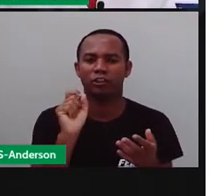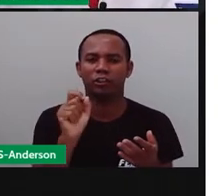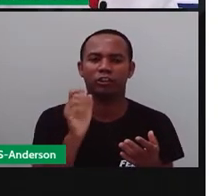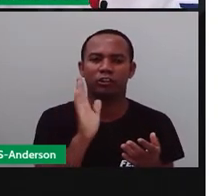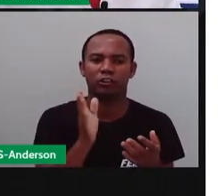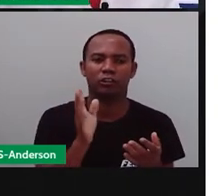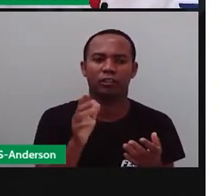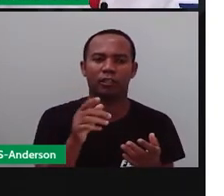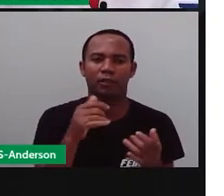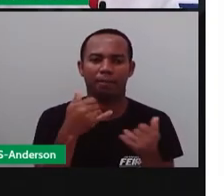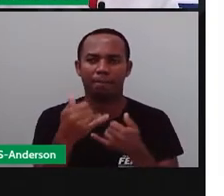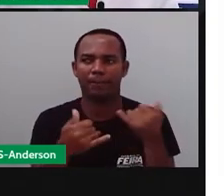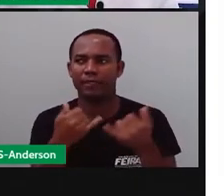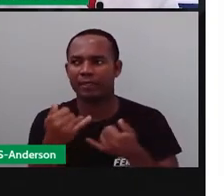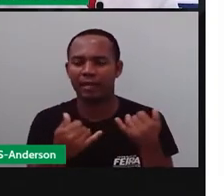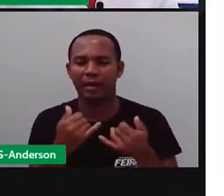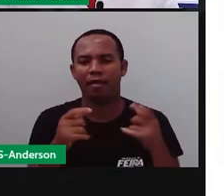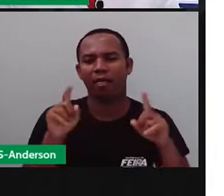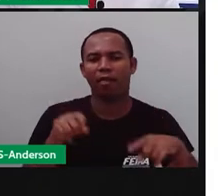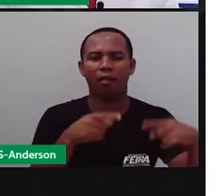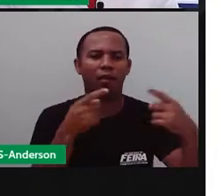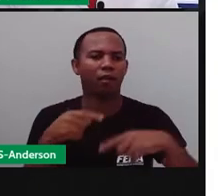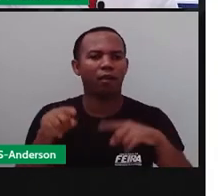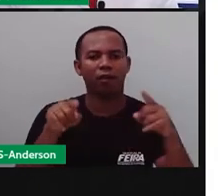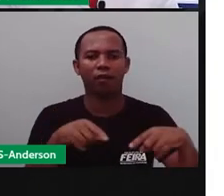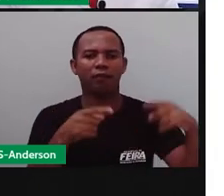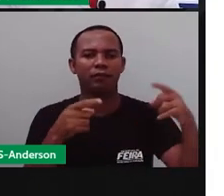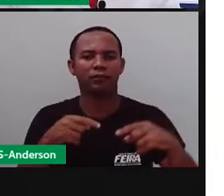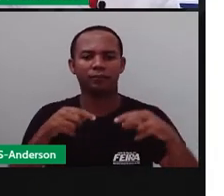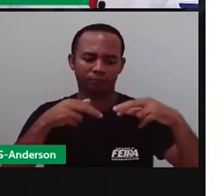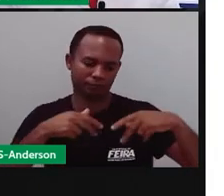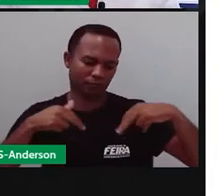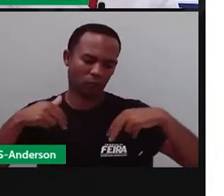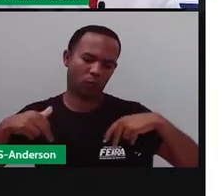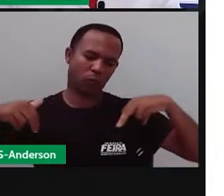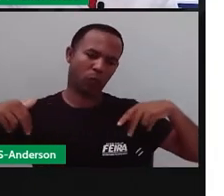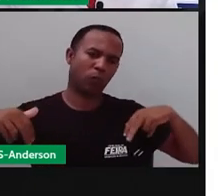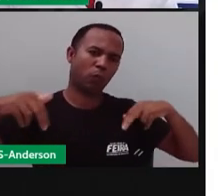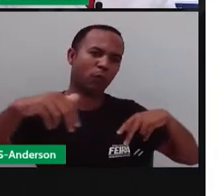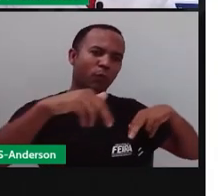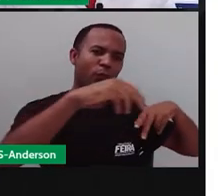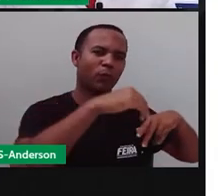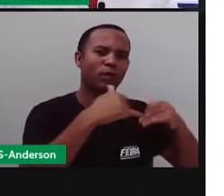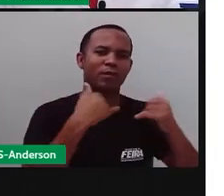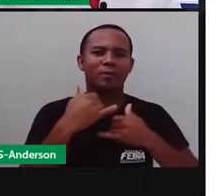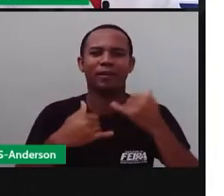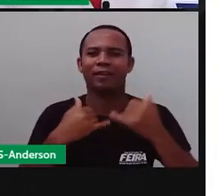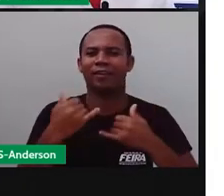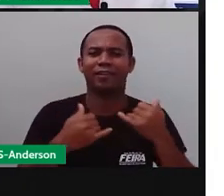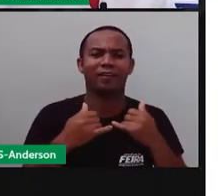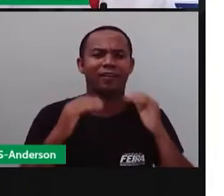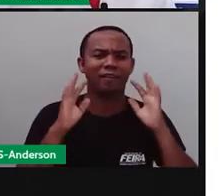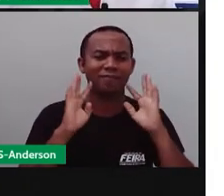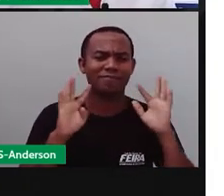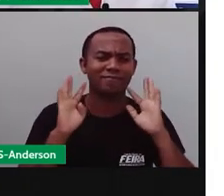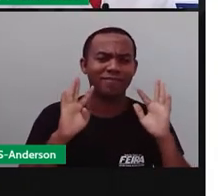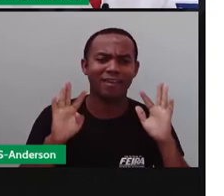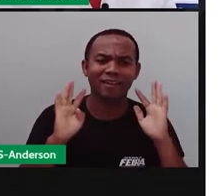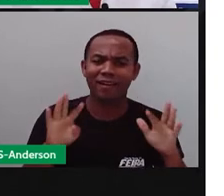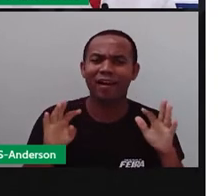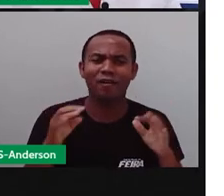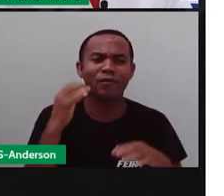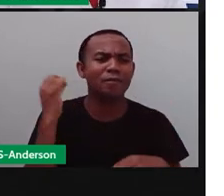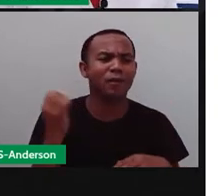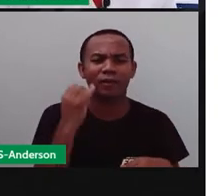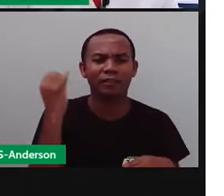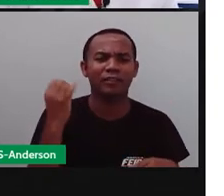Brincar. Né? As cantigas de roda. As cantigas de roda, elas são de extrema importância